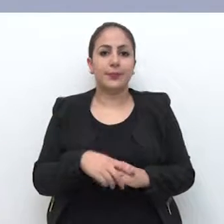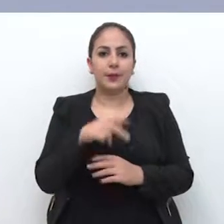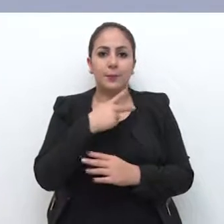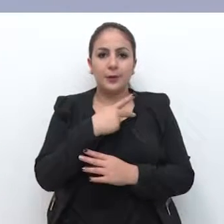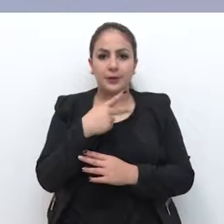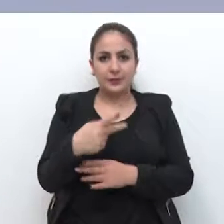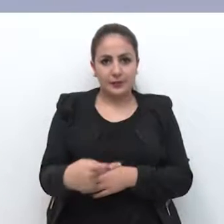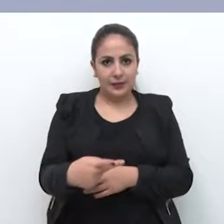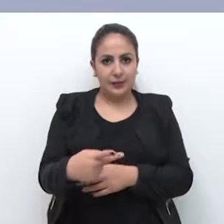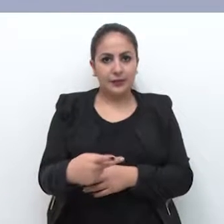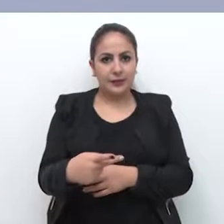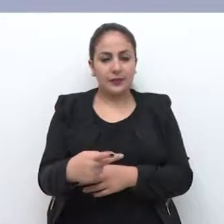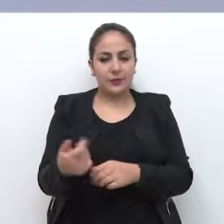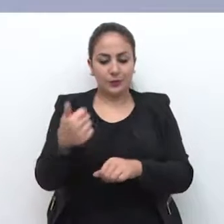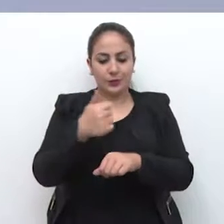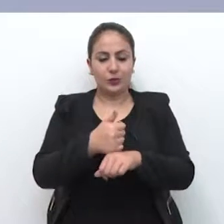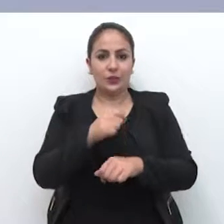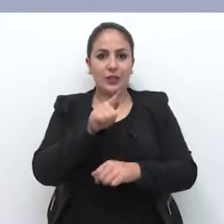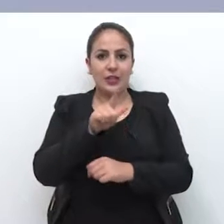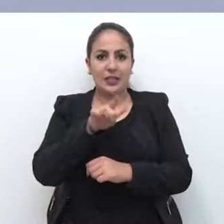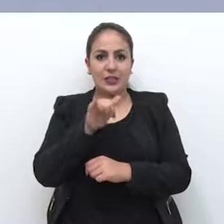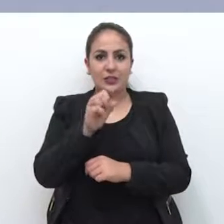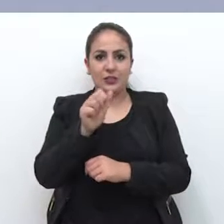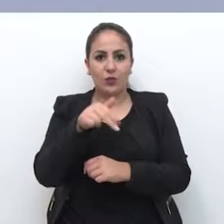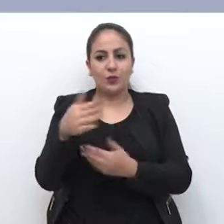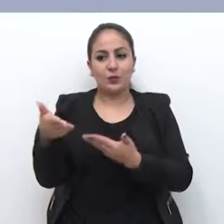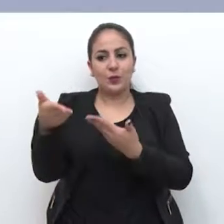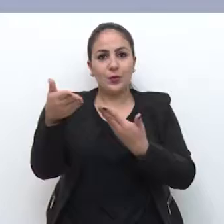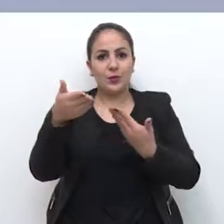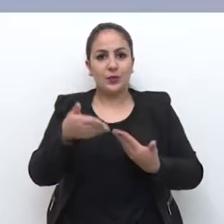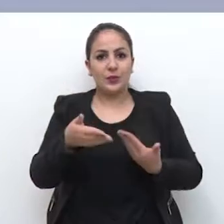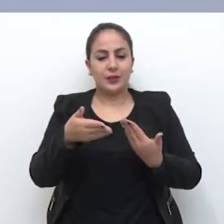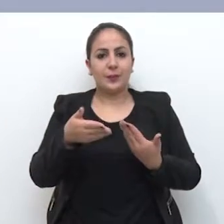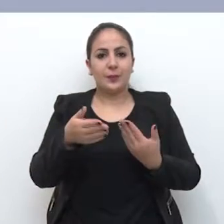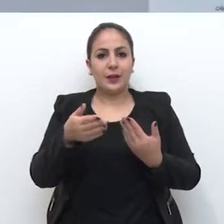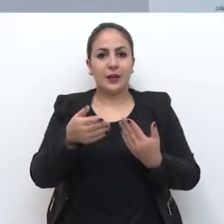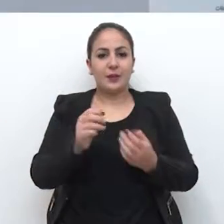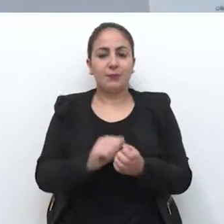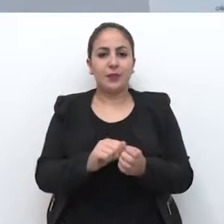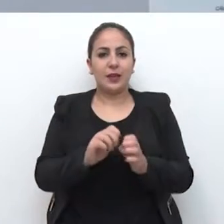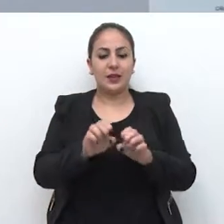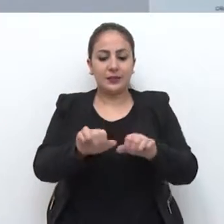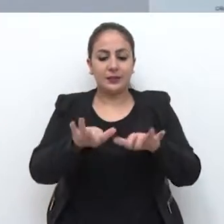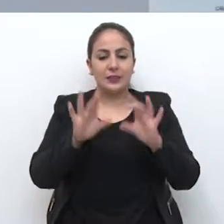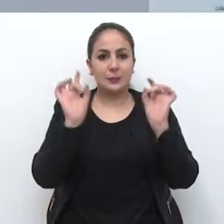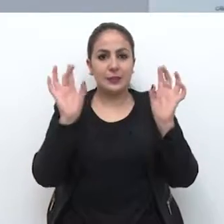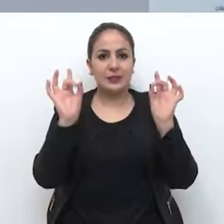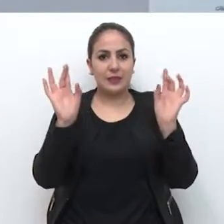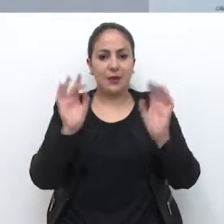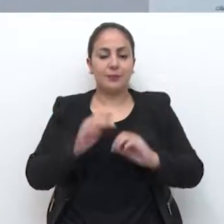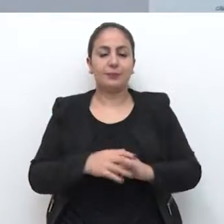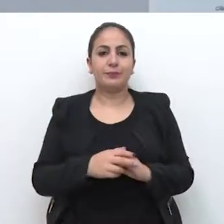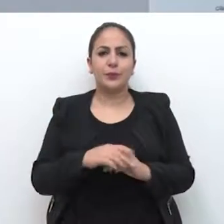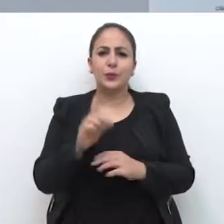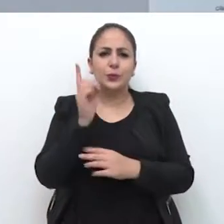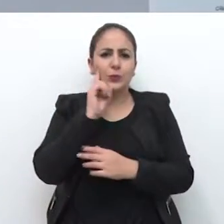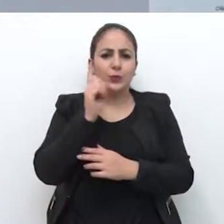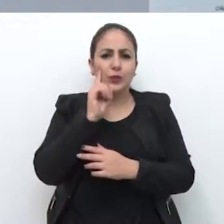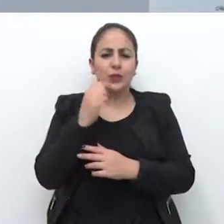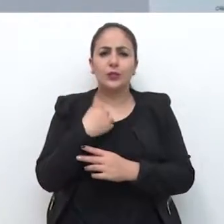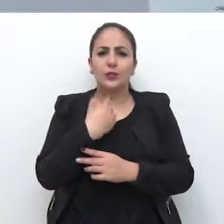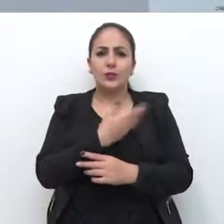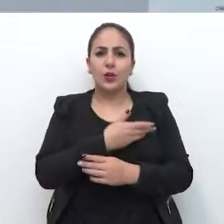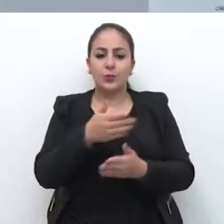exercício faz convite para a sessão especial da Semana Farrofilha. Todos os dias a gente cultiva e a gente